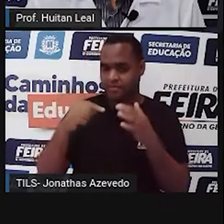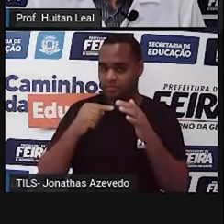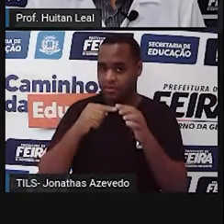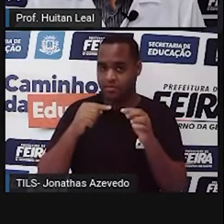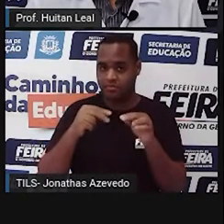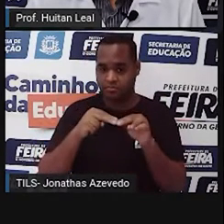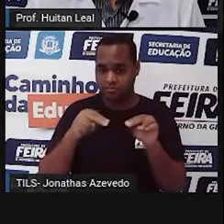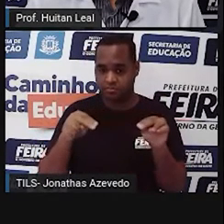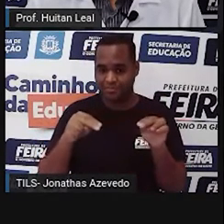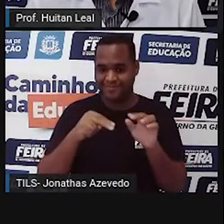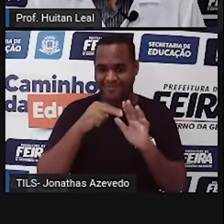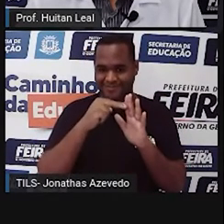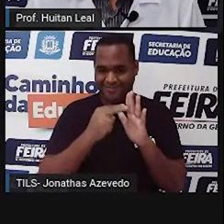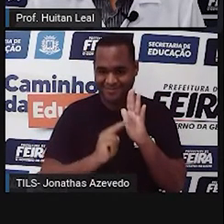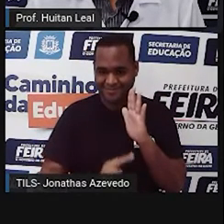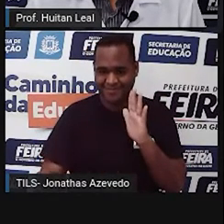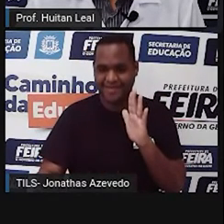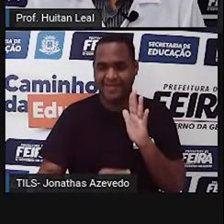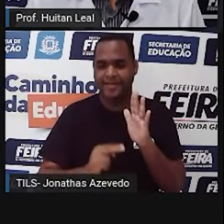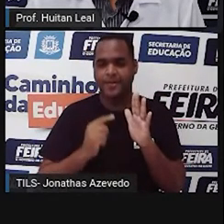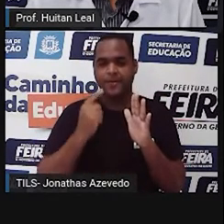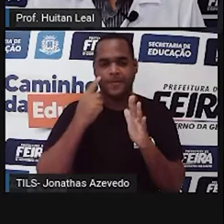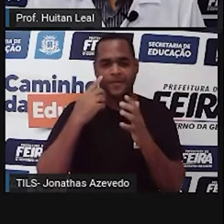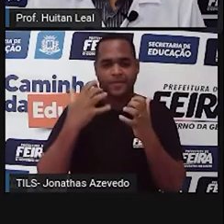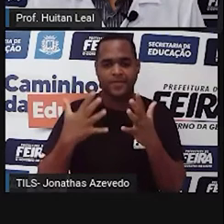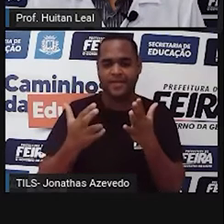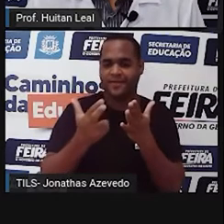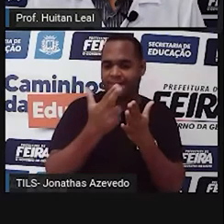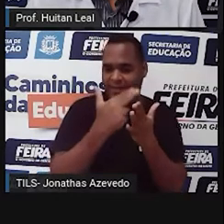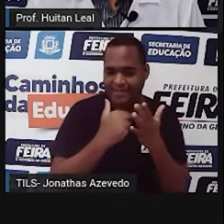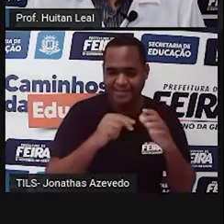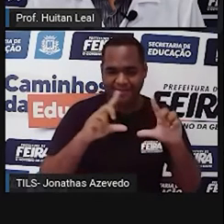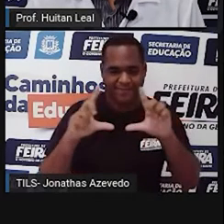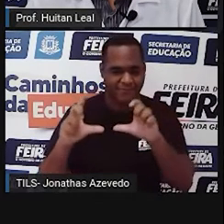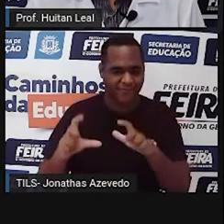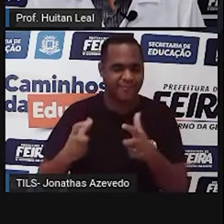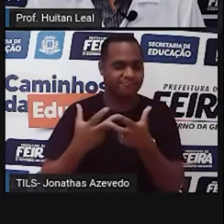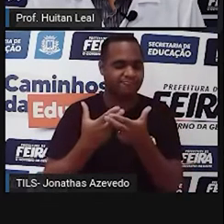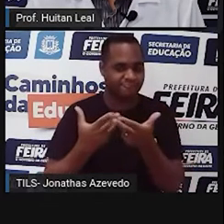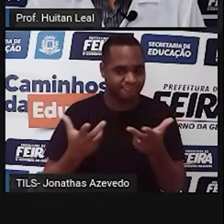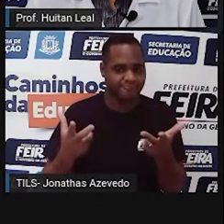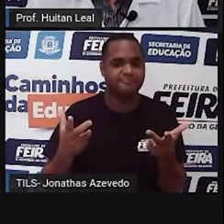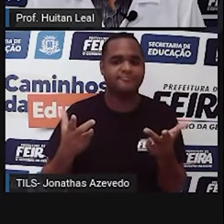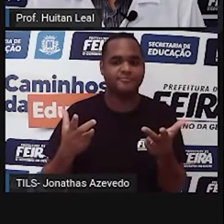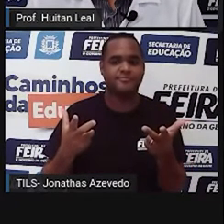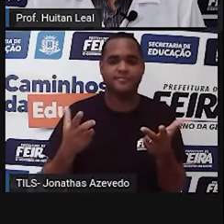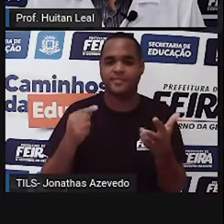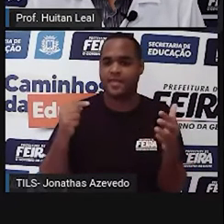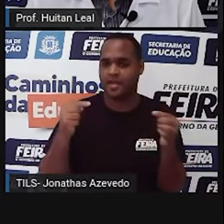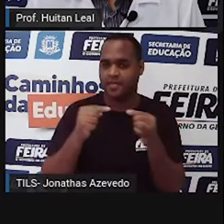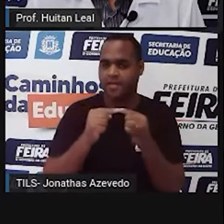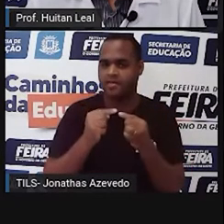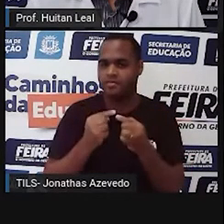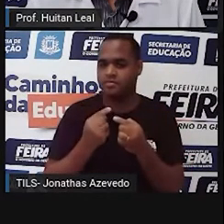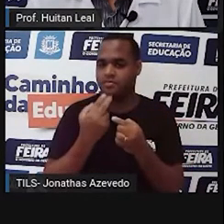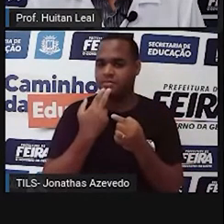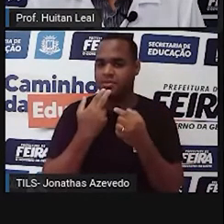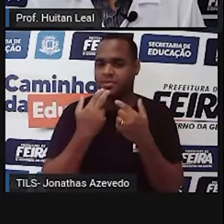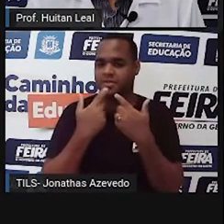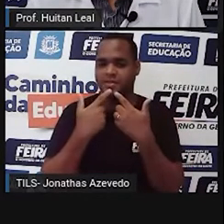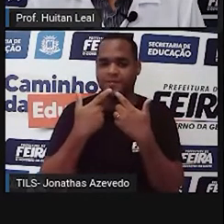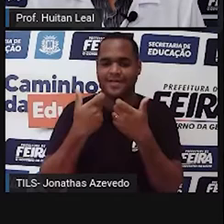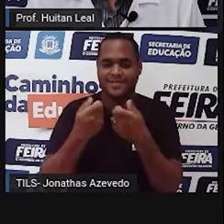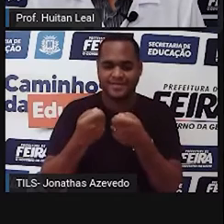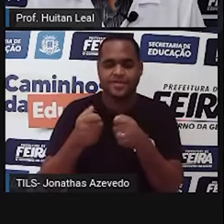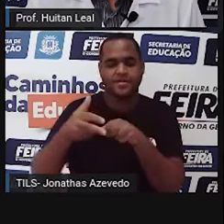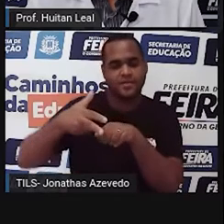gráfica. Gráfica porque usa imagens, desenhos. Ela se faz valer da linguagem verbal, como